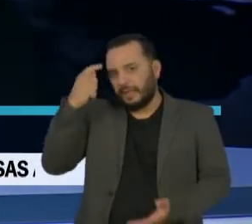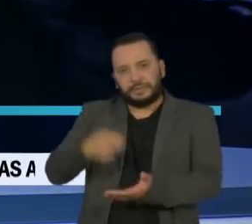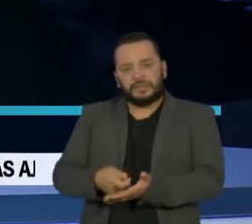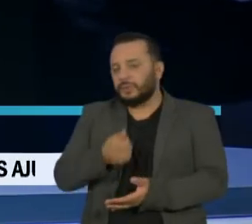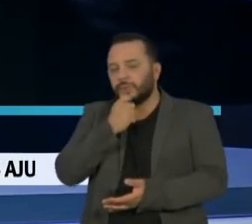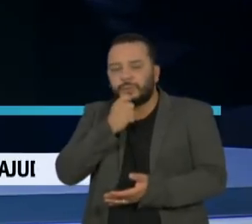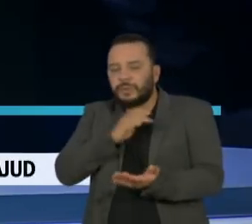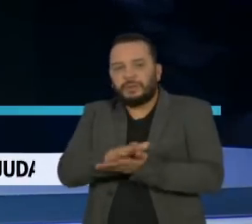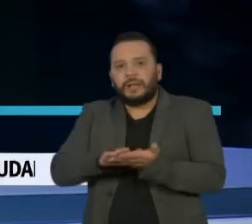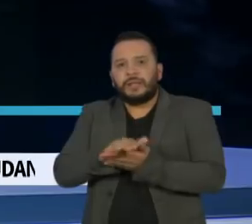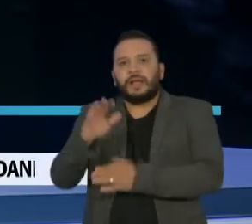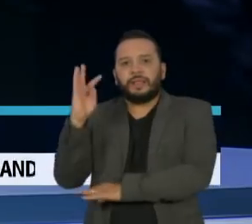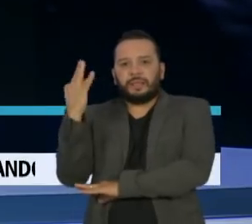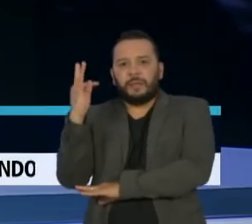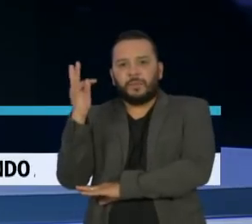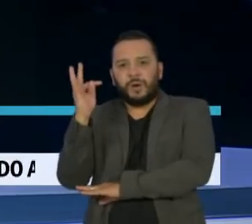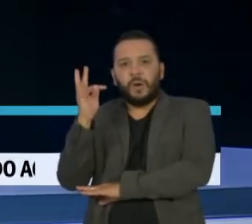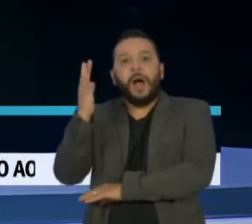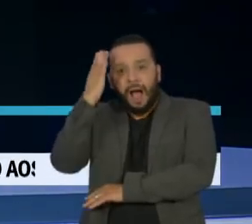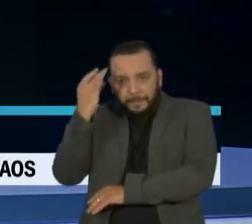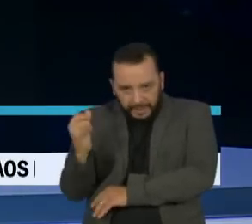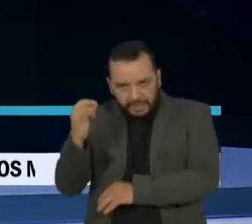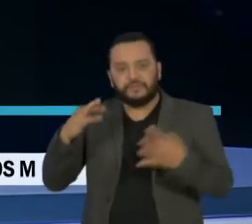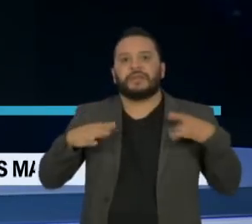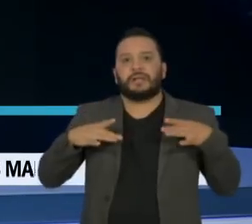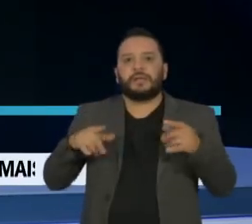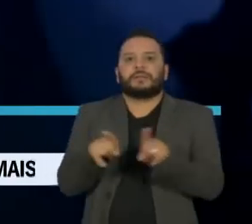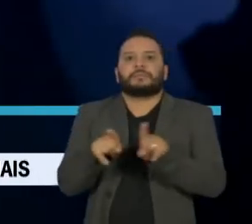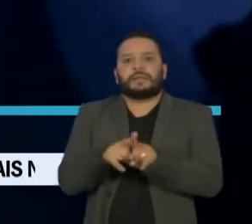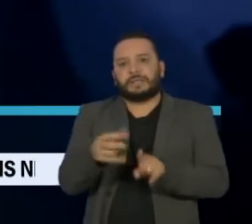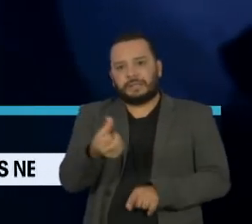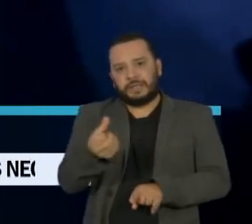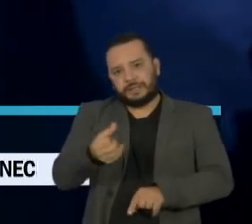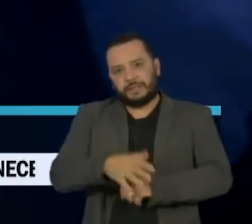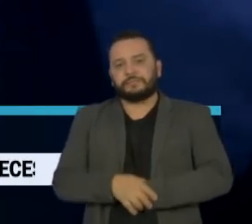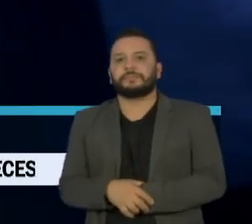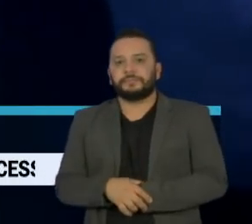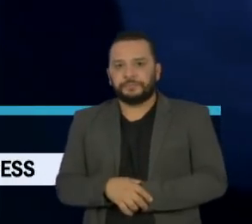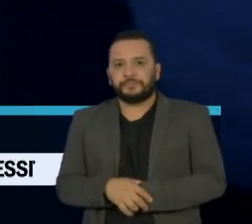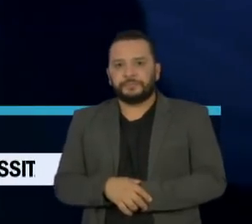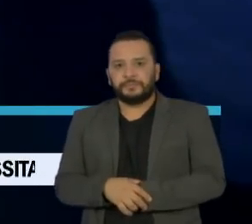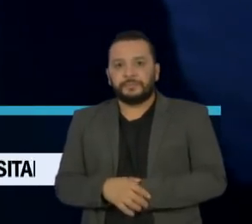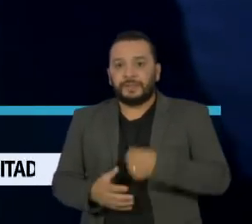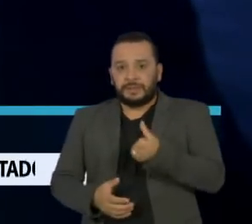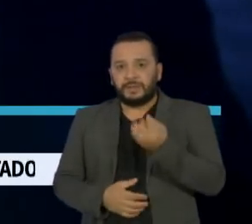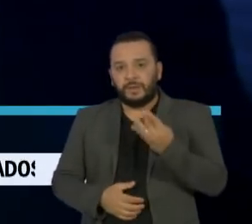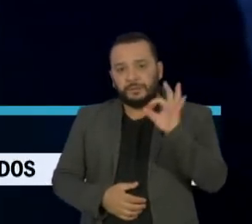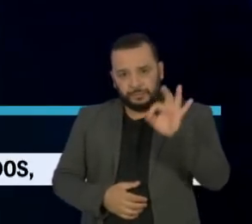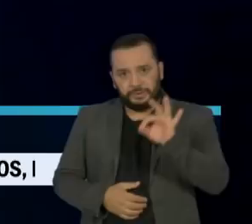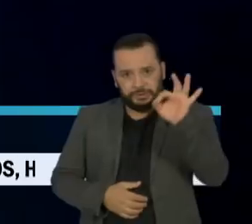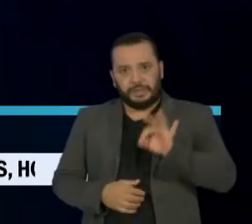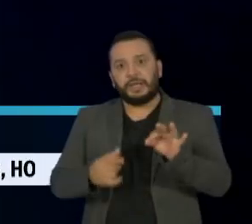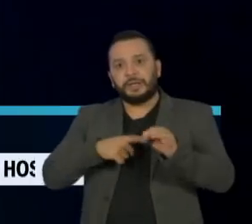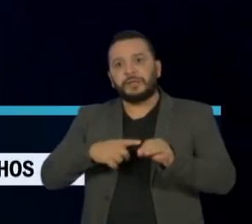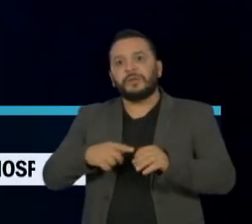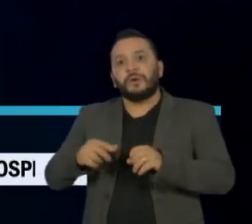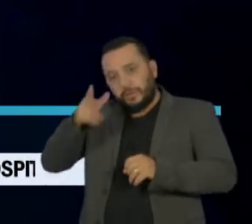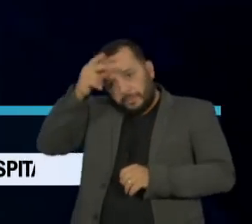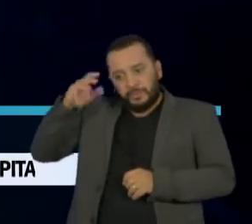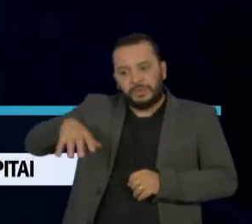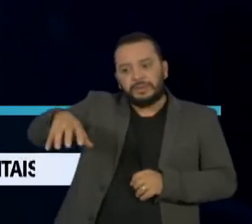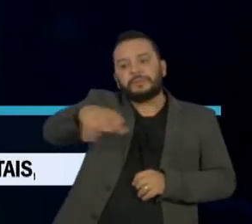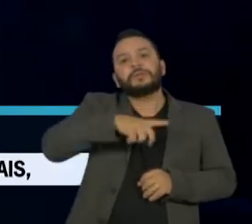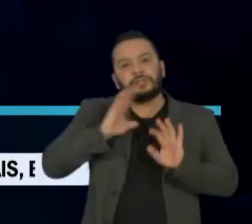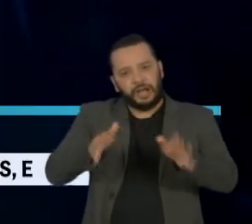Itabom da Serra decretou o feriado amanhã e sexta-feira. 74% dos municípios paulistas já têm casos de covid